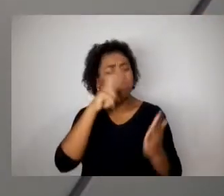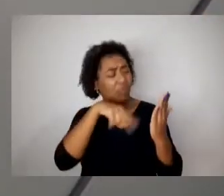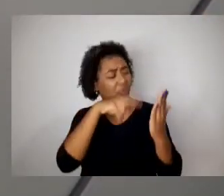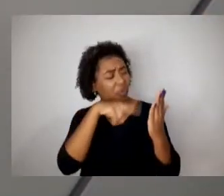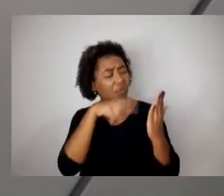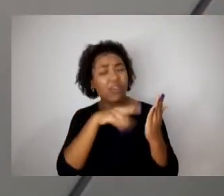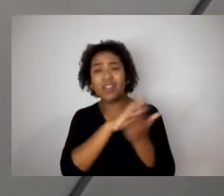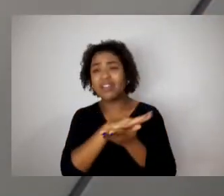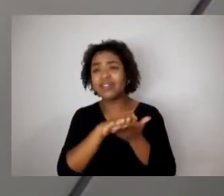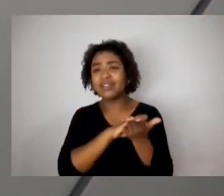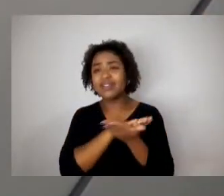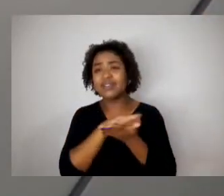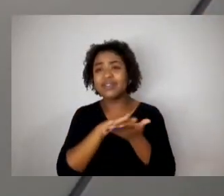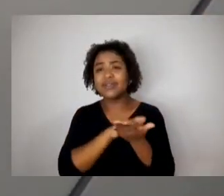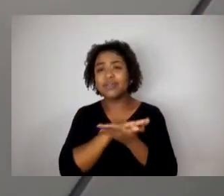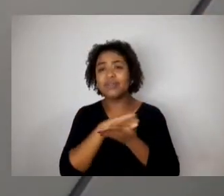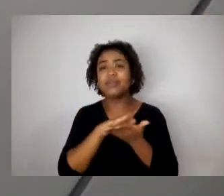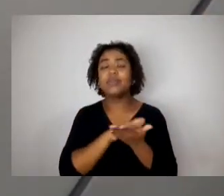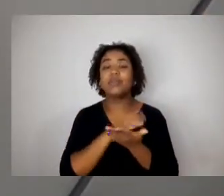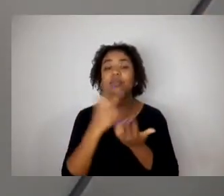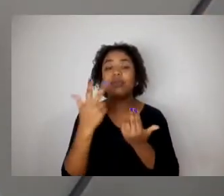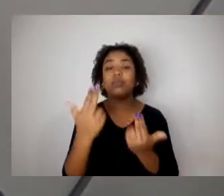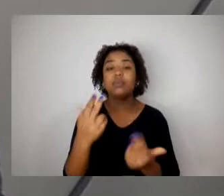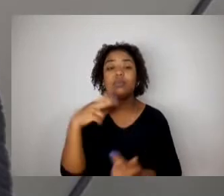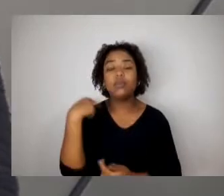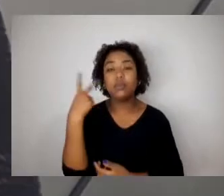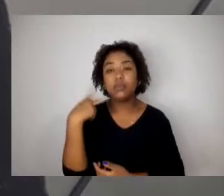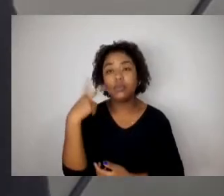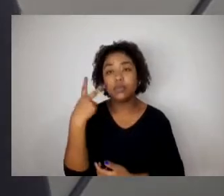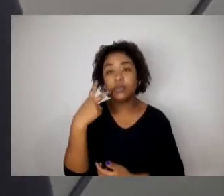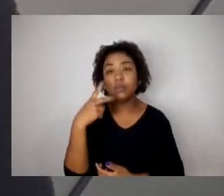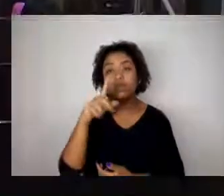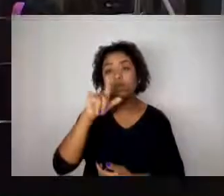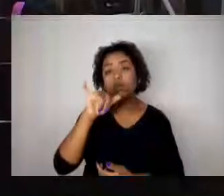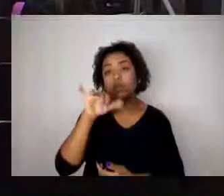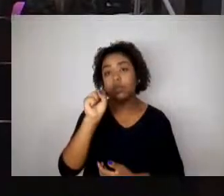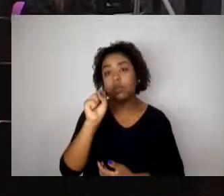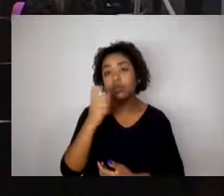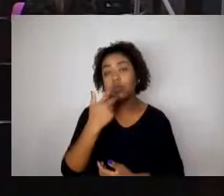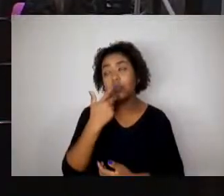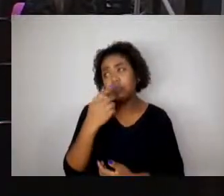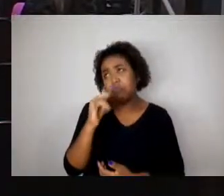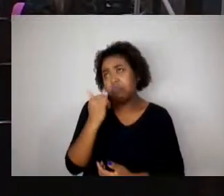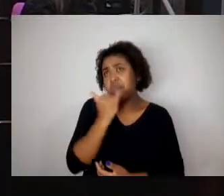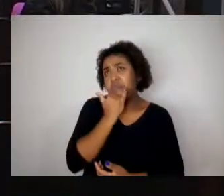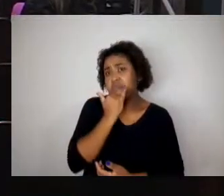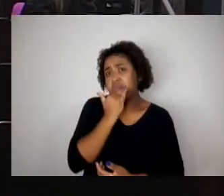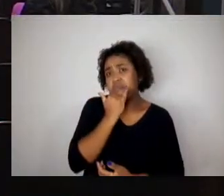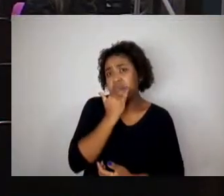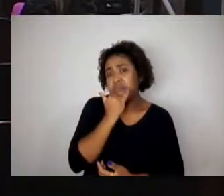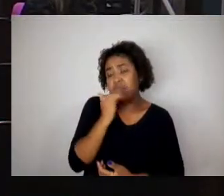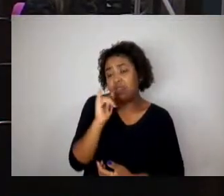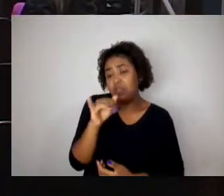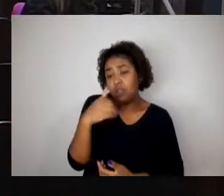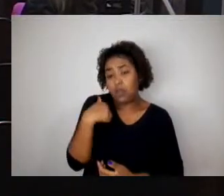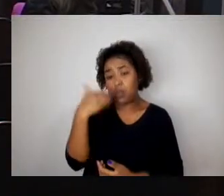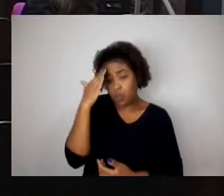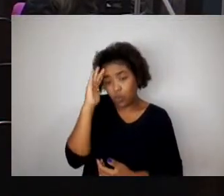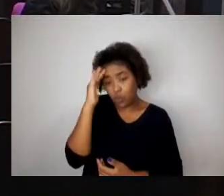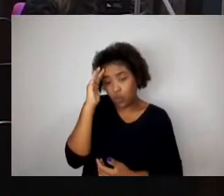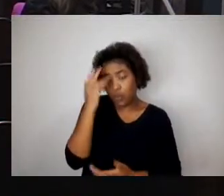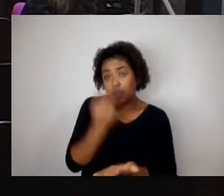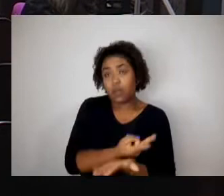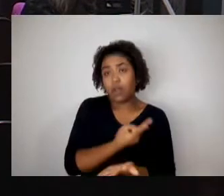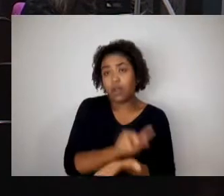Laís falou, de opção sexual. Desculpa, se eu não entendi errado. Obrigada. Pela ordem, vereador Pardal. Então, já